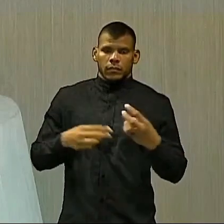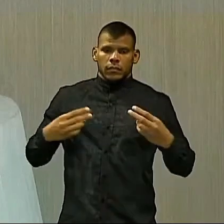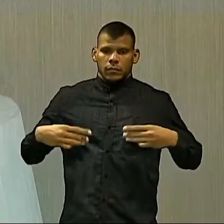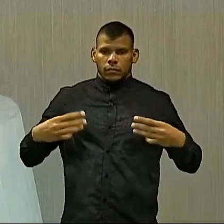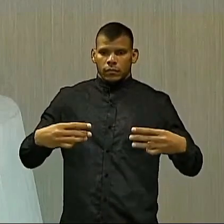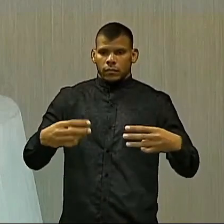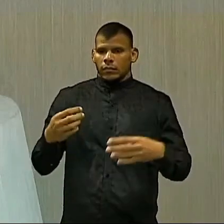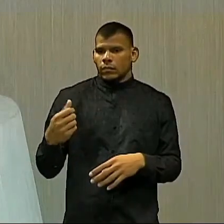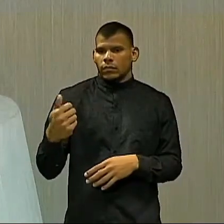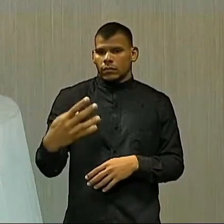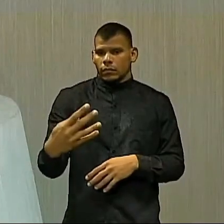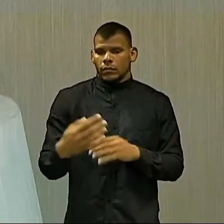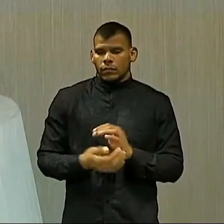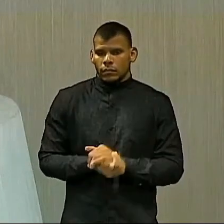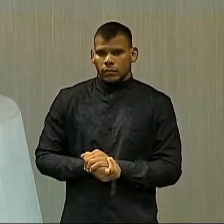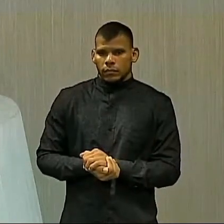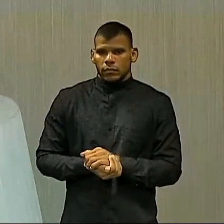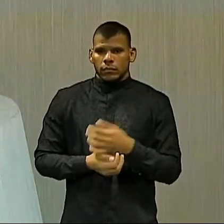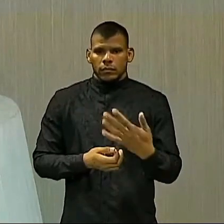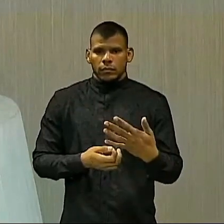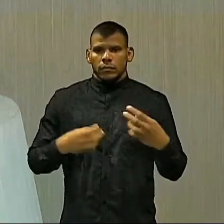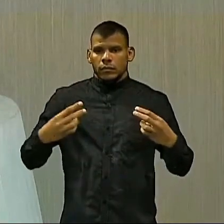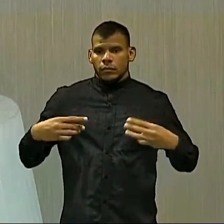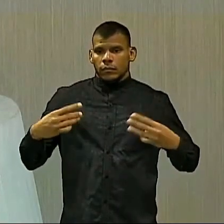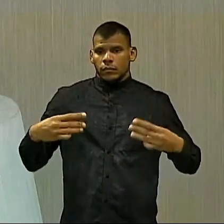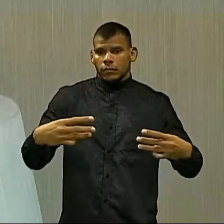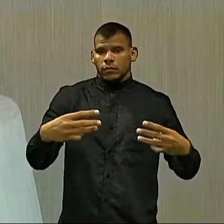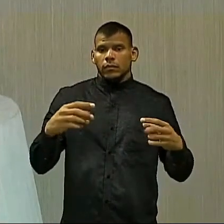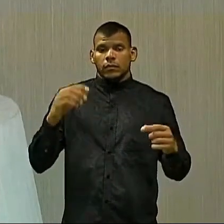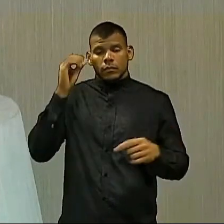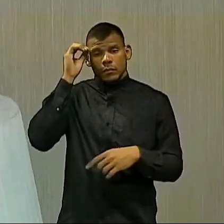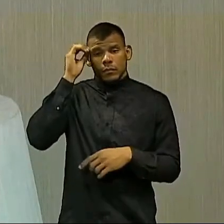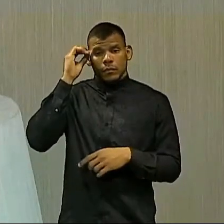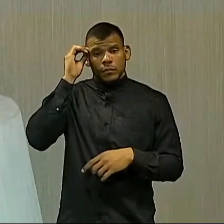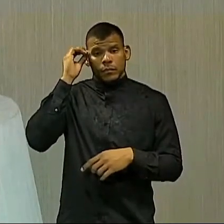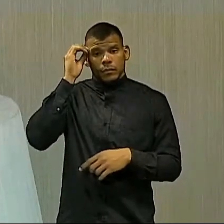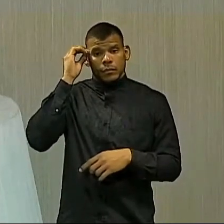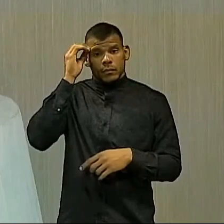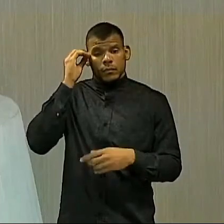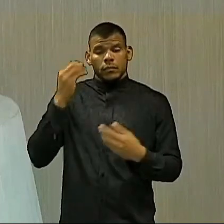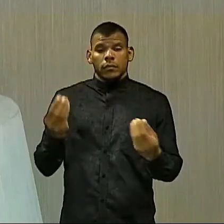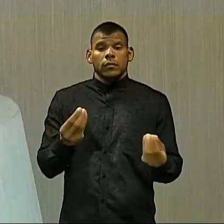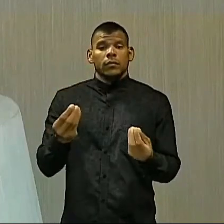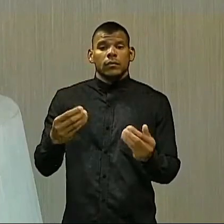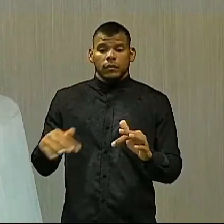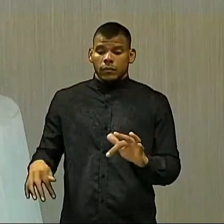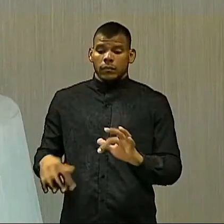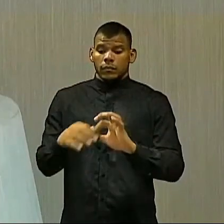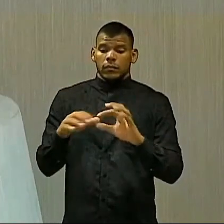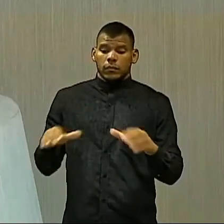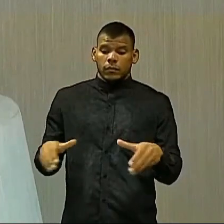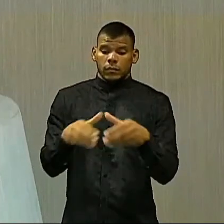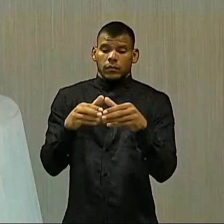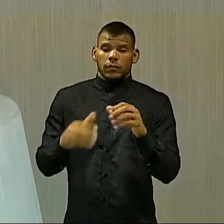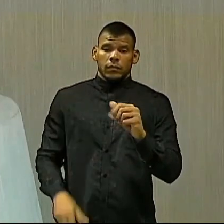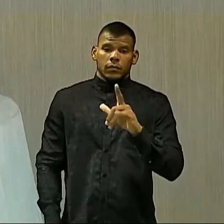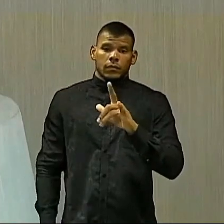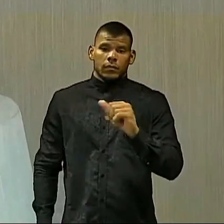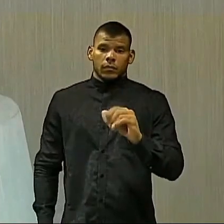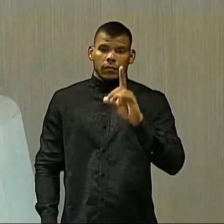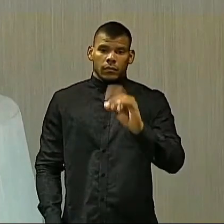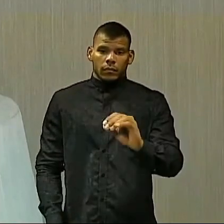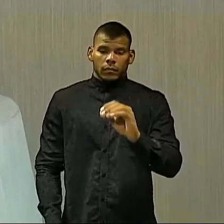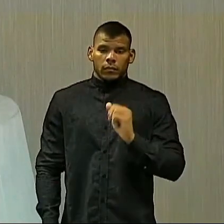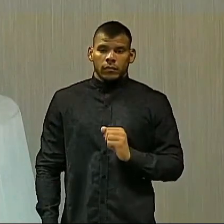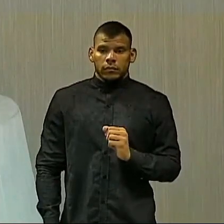de 14 ministérios. Ministérios que serão apenas para acomodar aliados. O Brasil funciona.